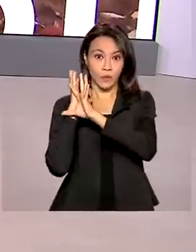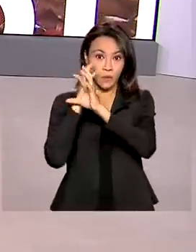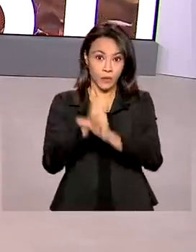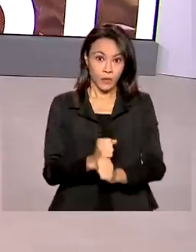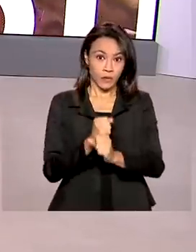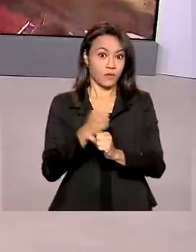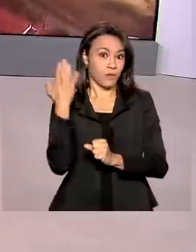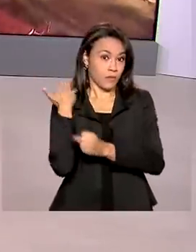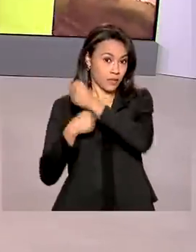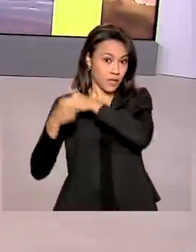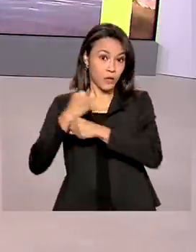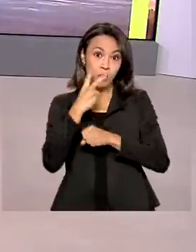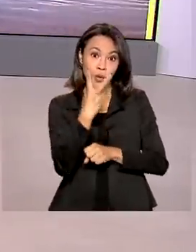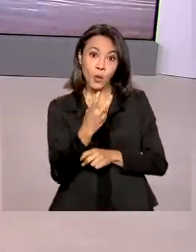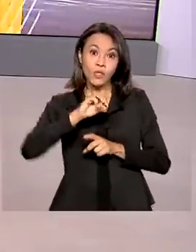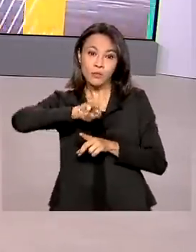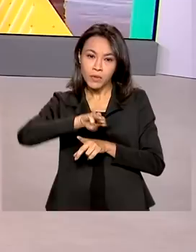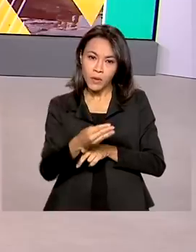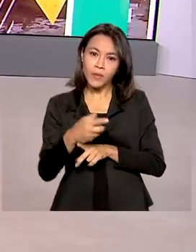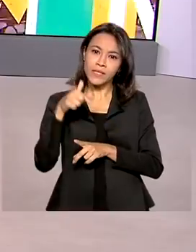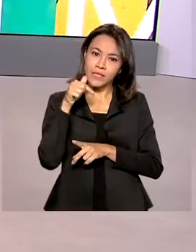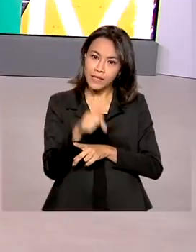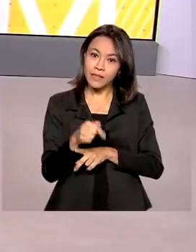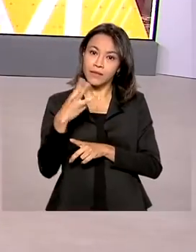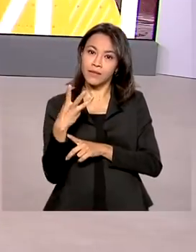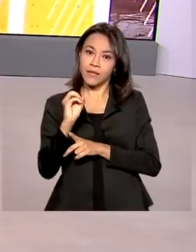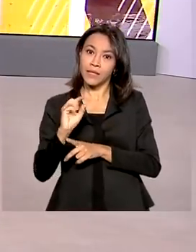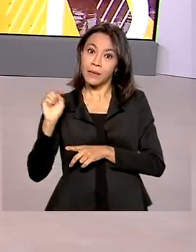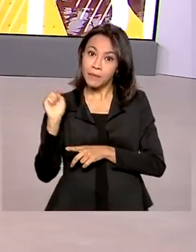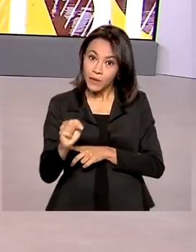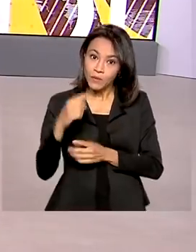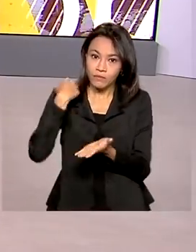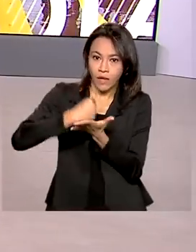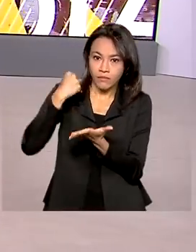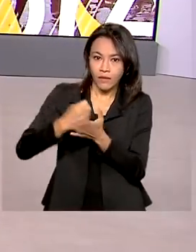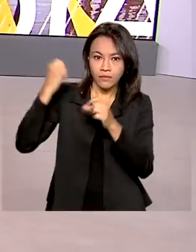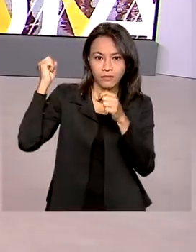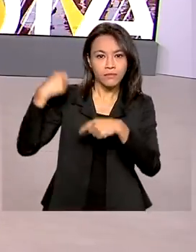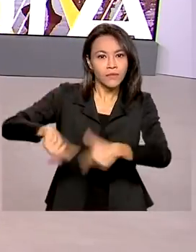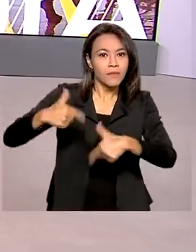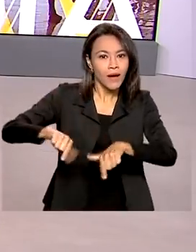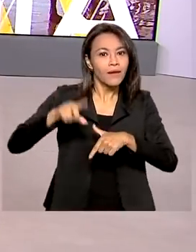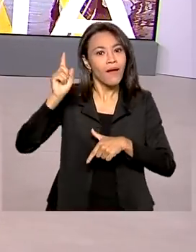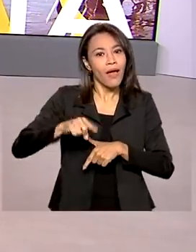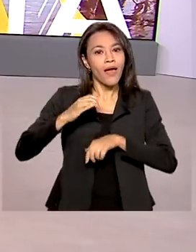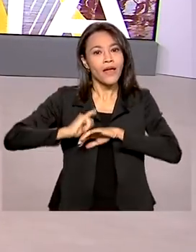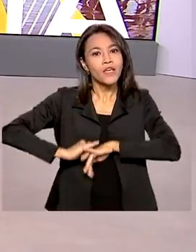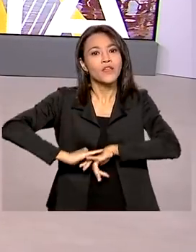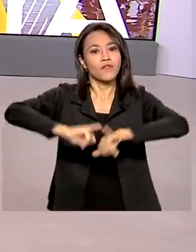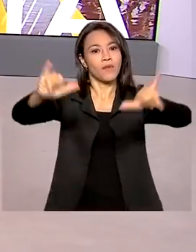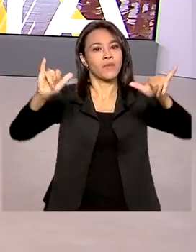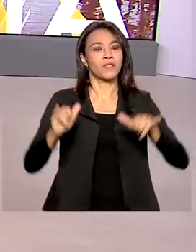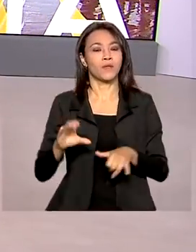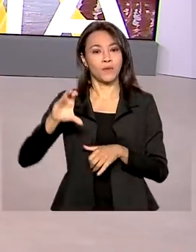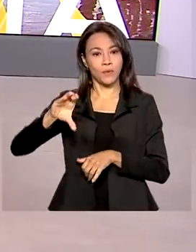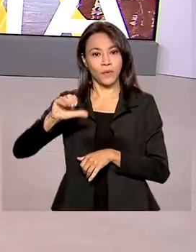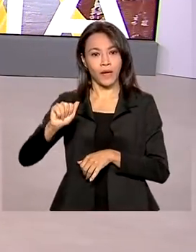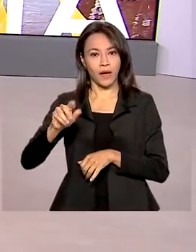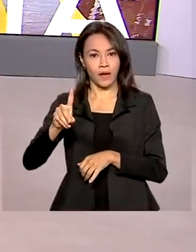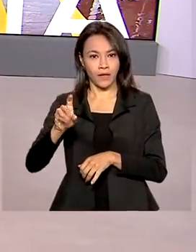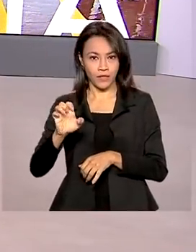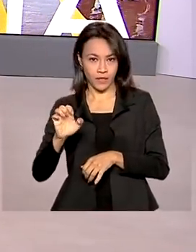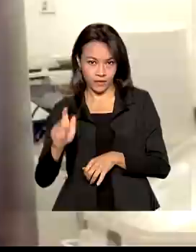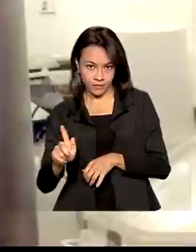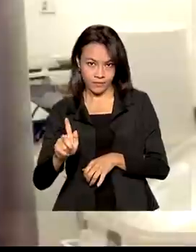2.730.000 empregos formais. Os dados são do novo Cadastro Geral de Empregados e Desempregados, o Caged.